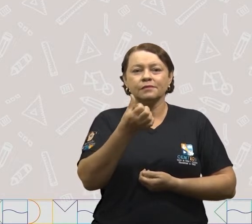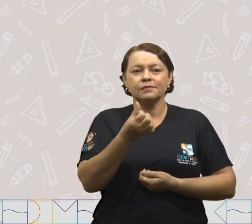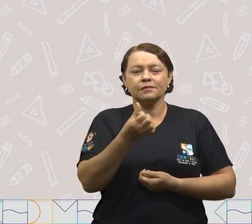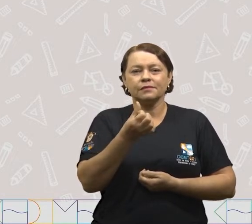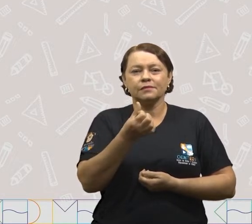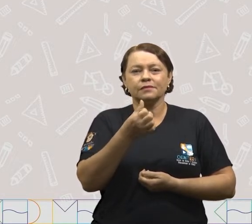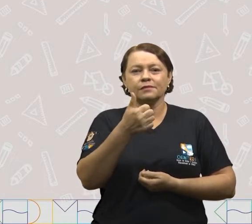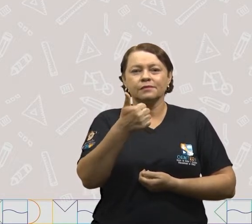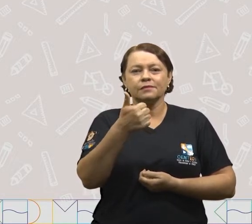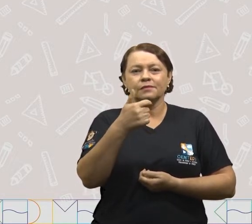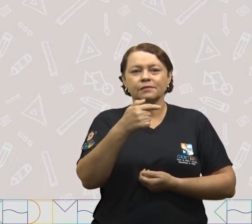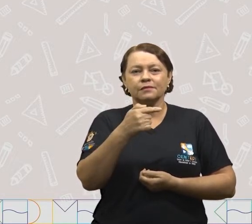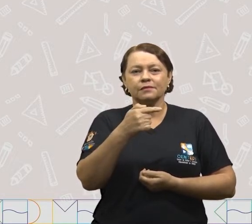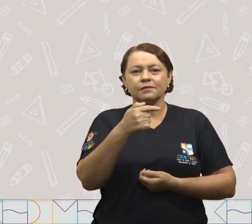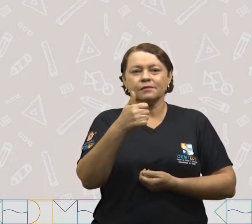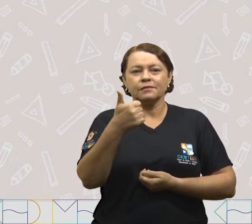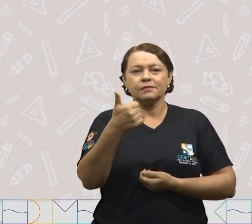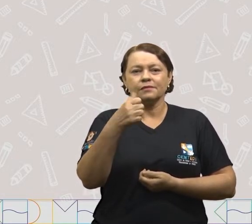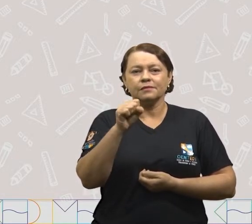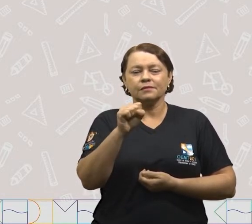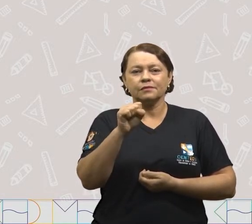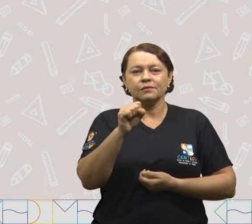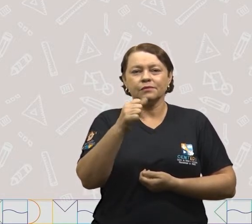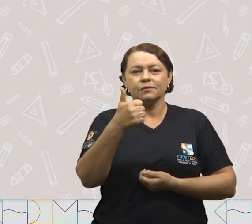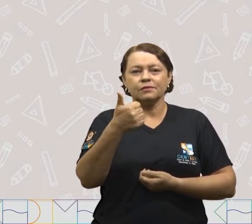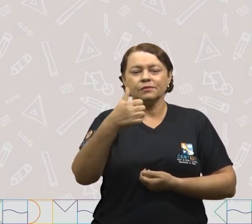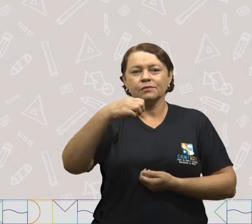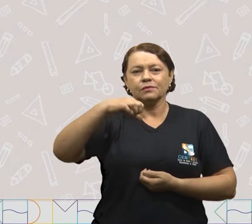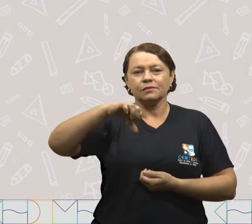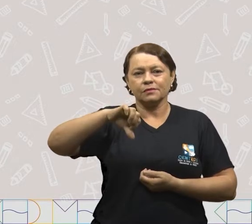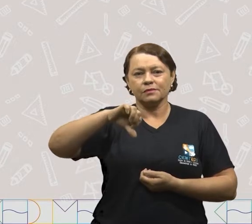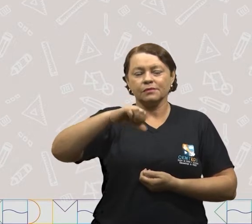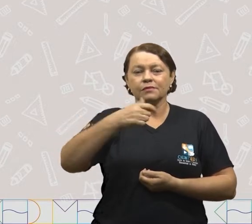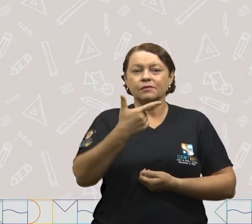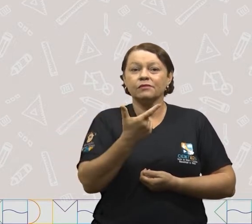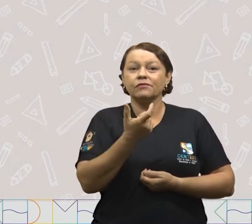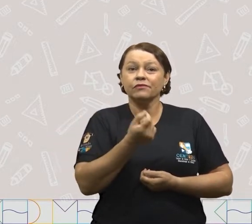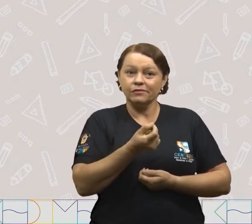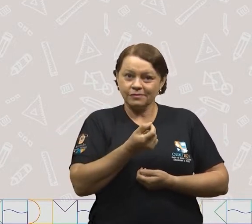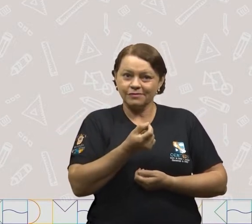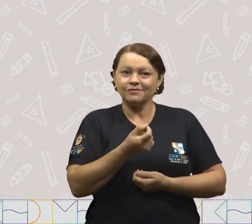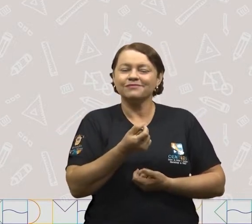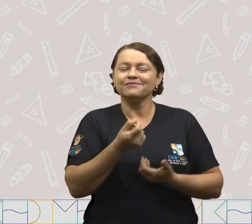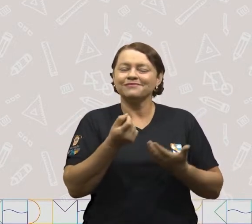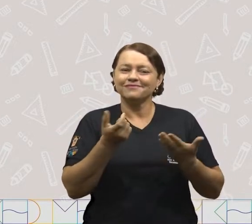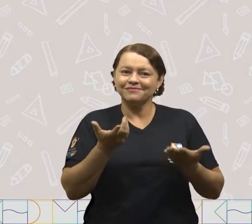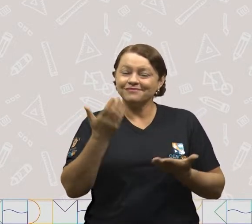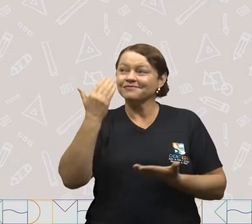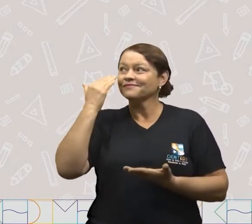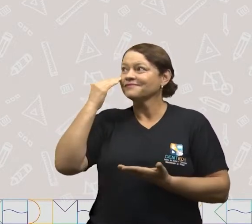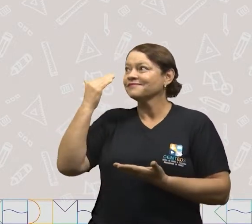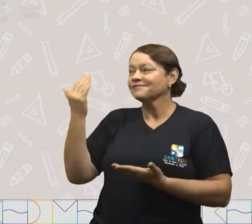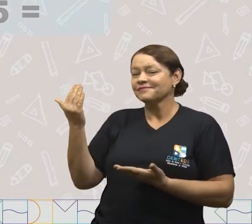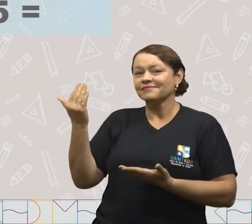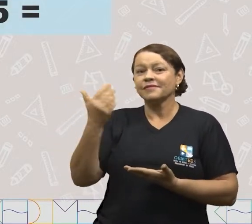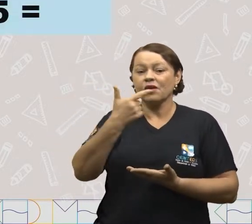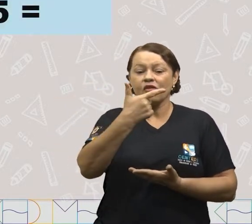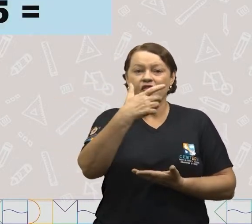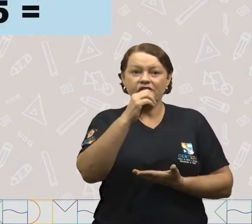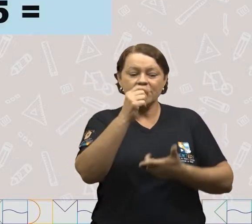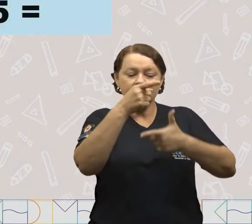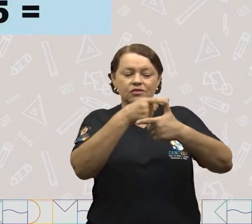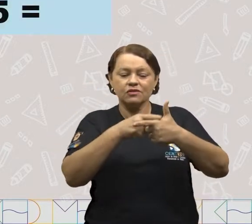dezesseis, dezessete, dezoito, dezenove, vinte. E vinte